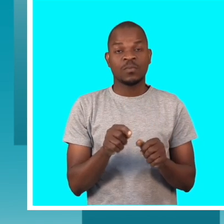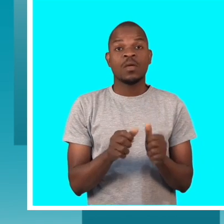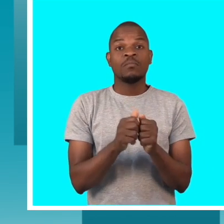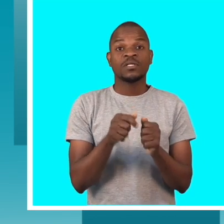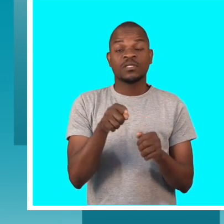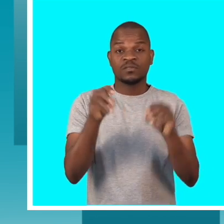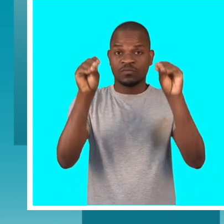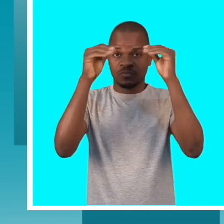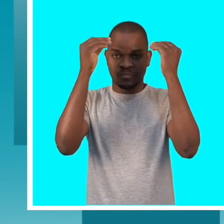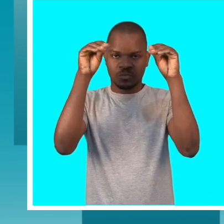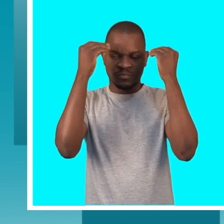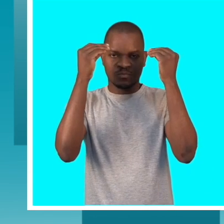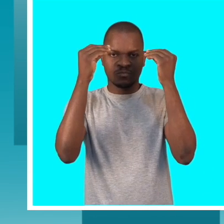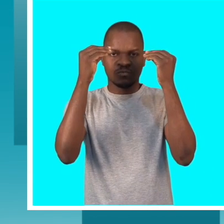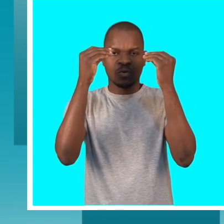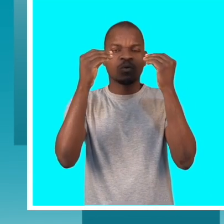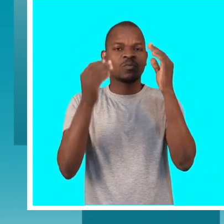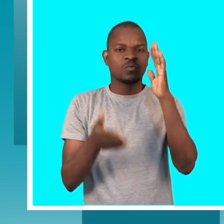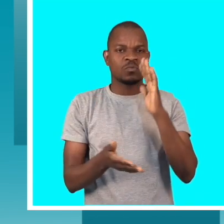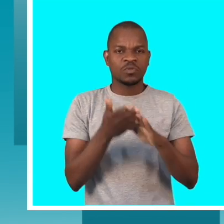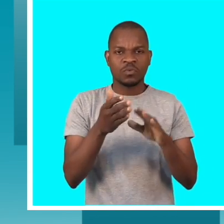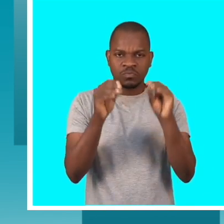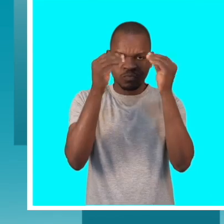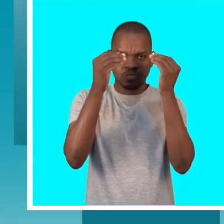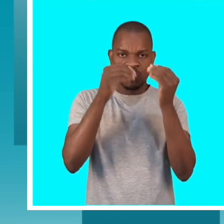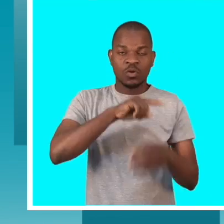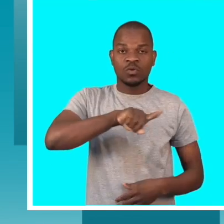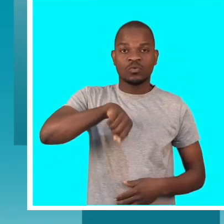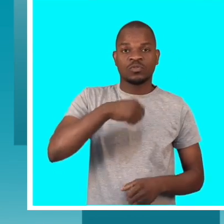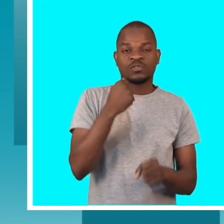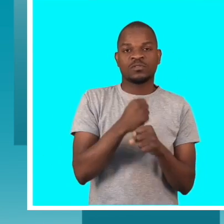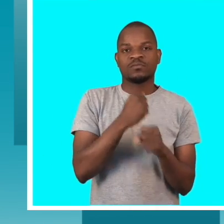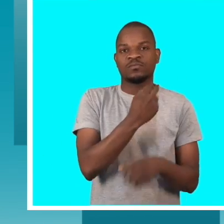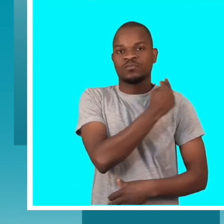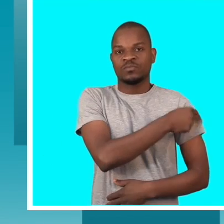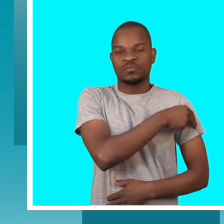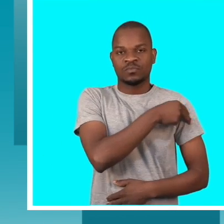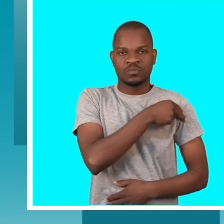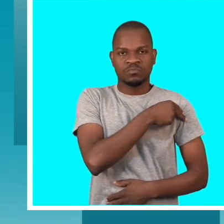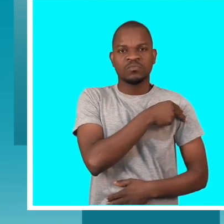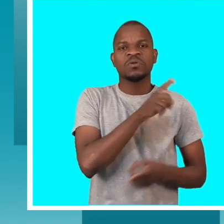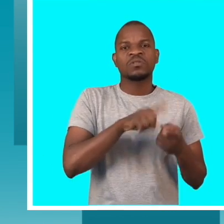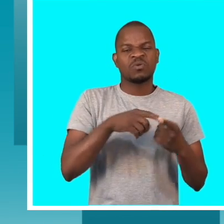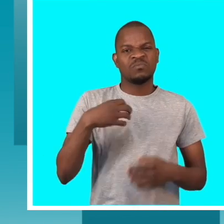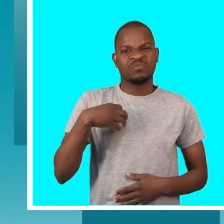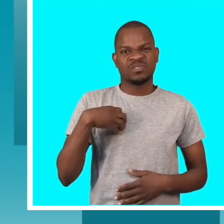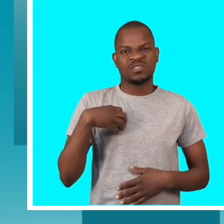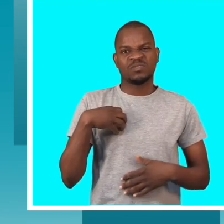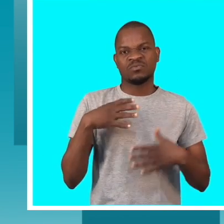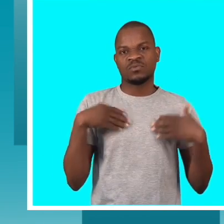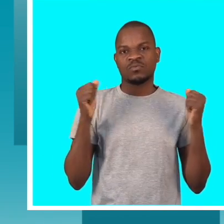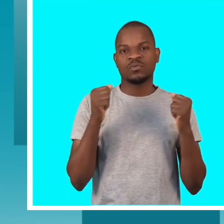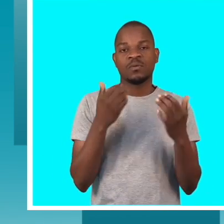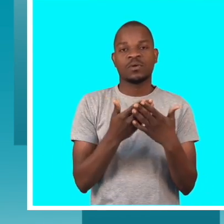em branco. Com a formação, vamos capacitar tantos novos técnicos do Ministério de Saúde de modo que possamos saber escrever